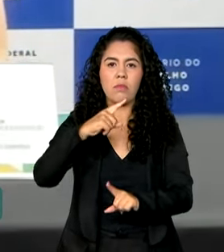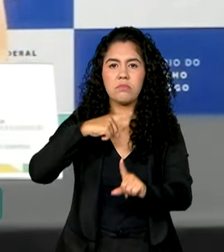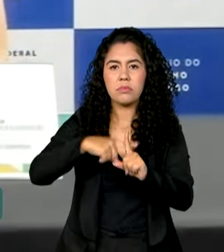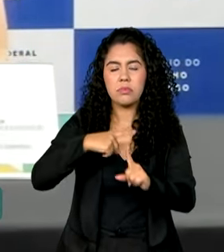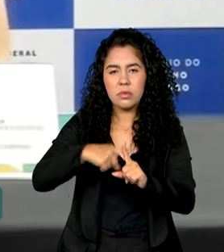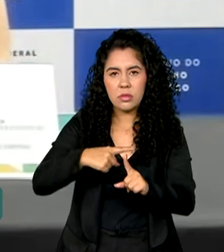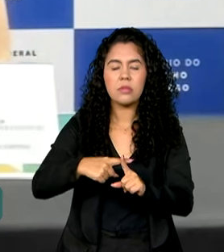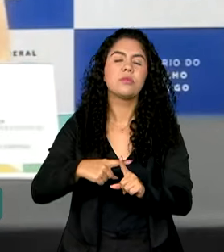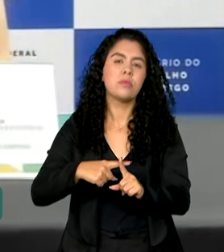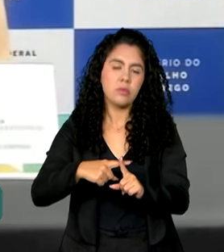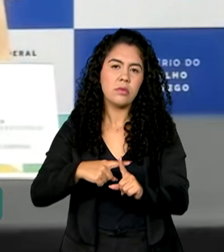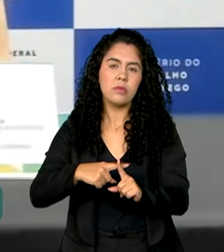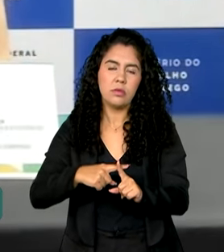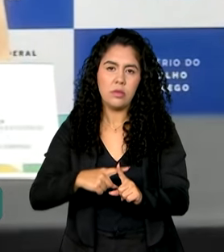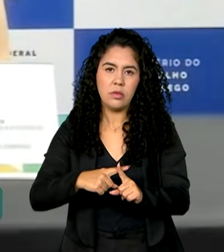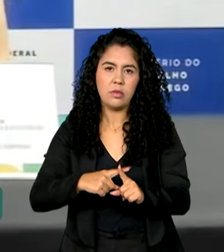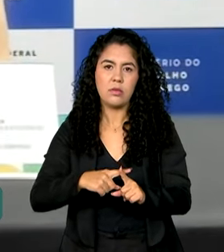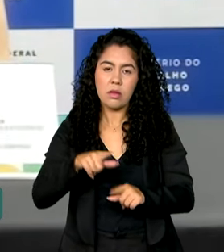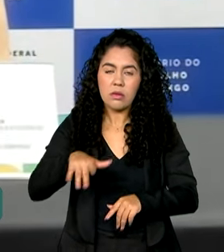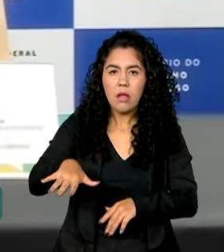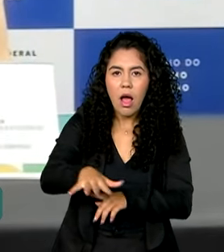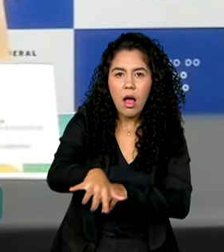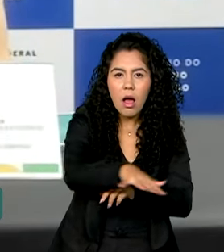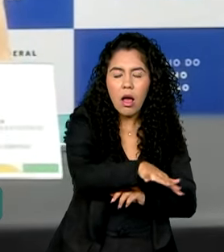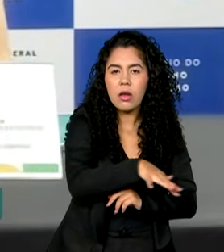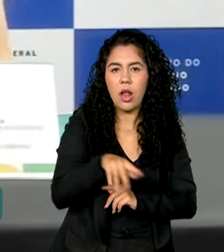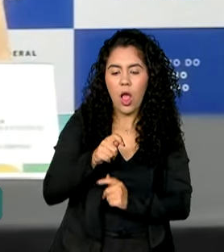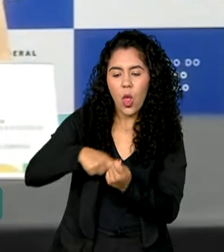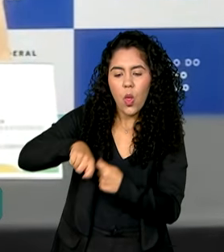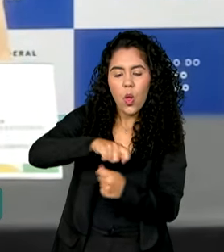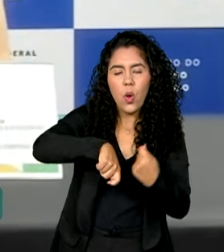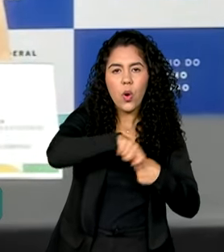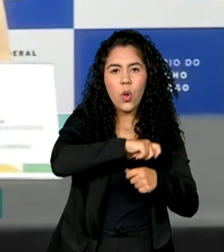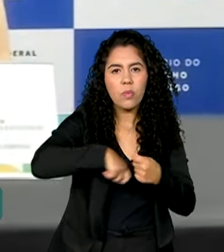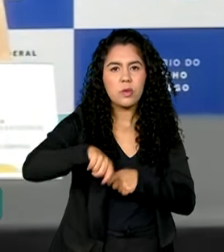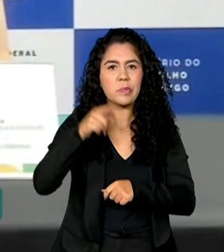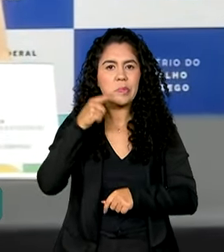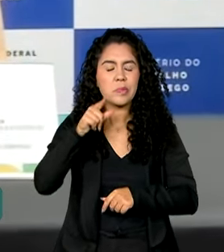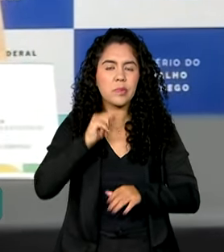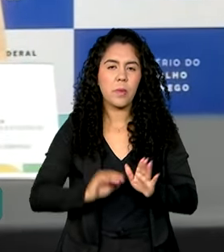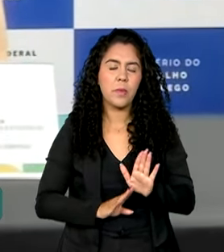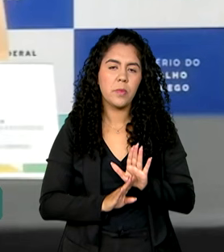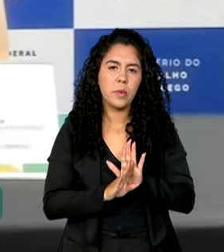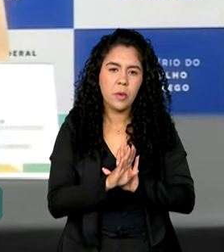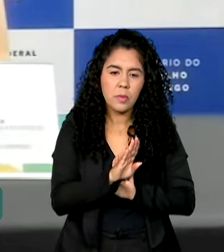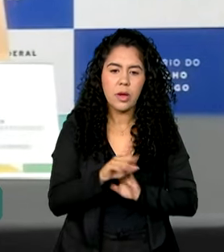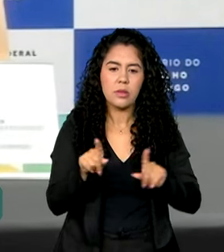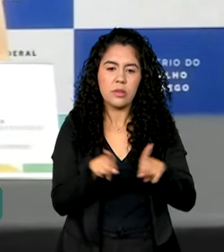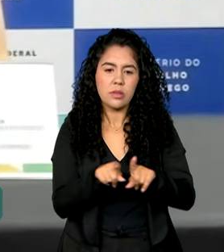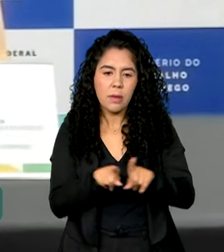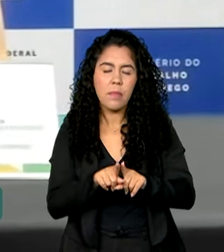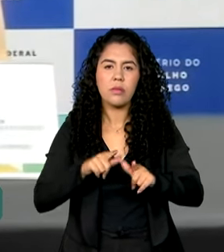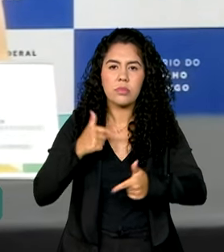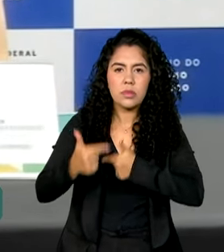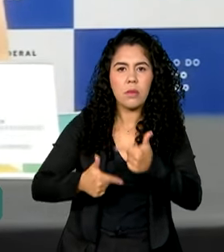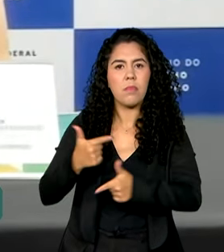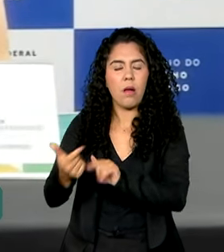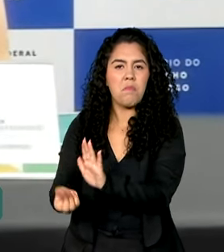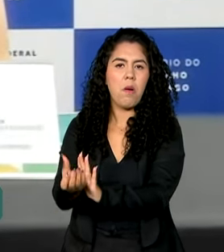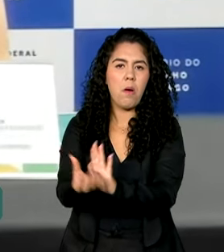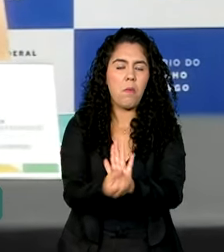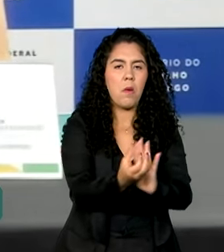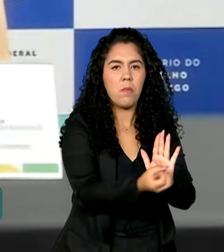retomada de crescimento da economia pelas atividades produtivas que foram